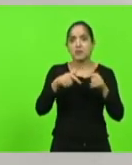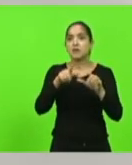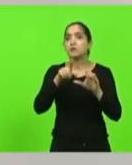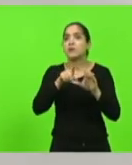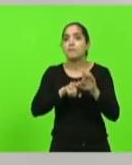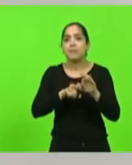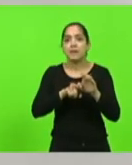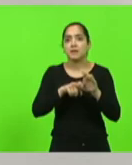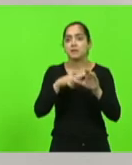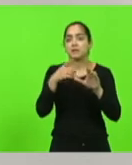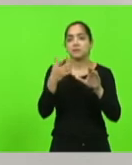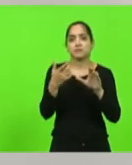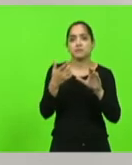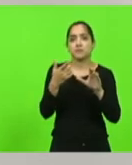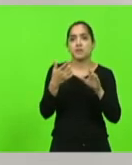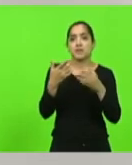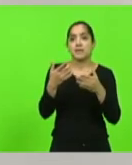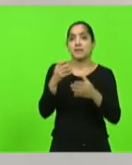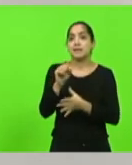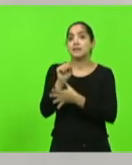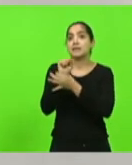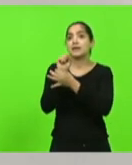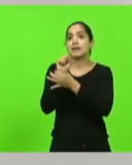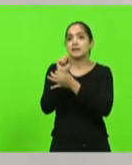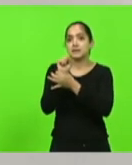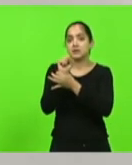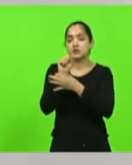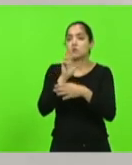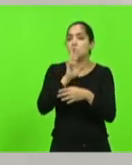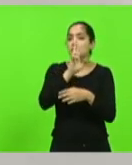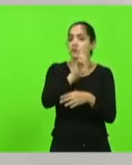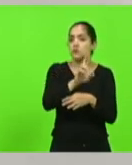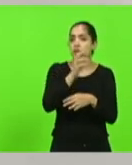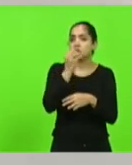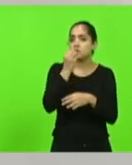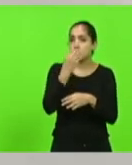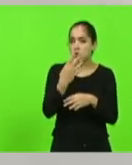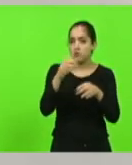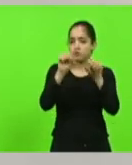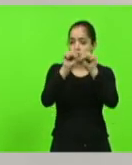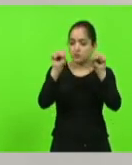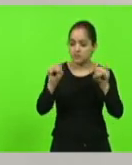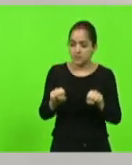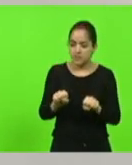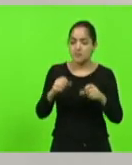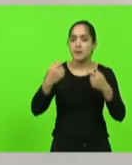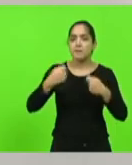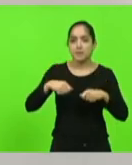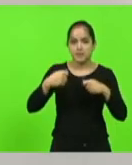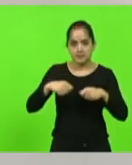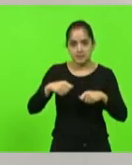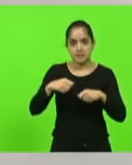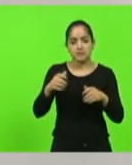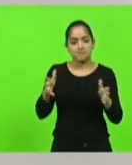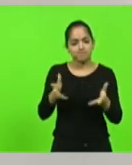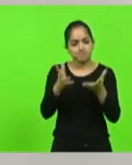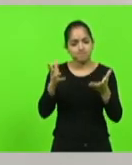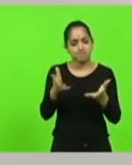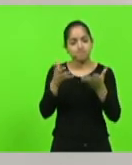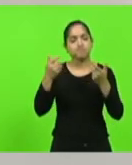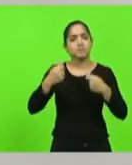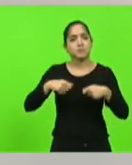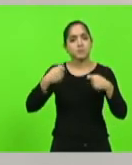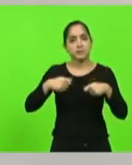O sistema tem que garantir um bom resultado, o sistema tem que ser bom, tem que gerar os incentivos necessários